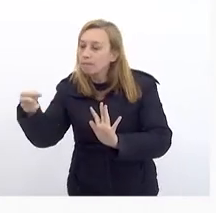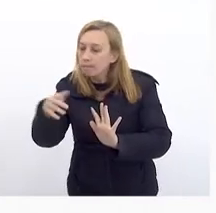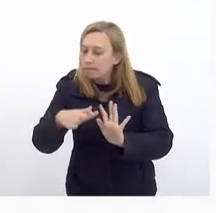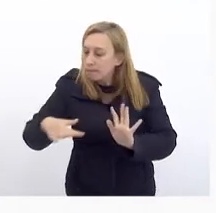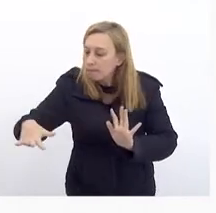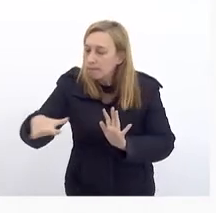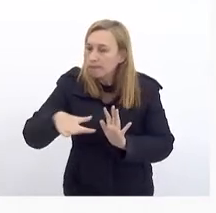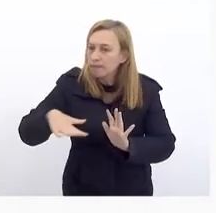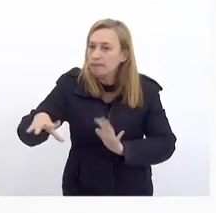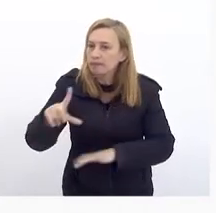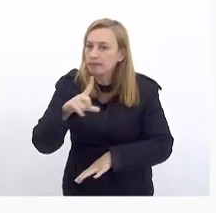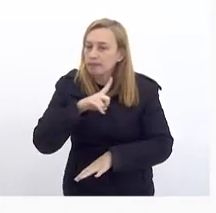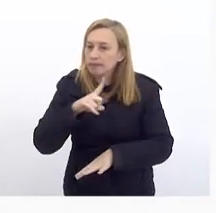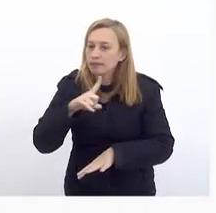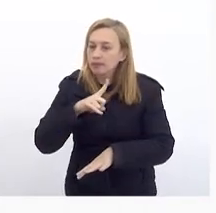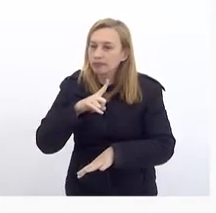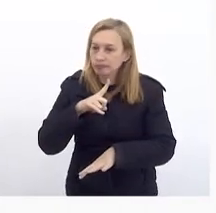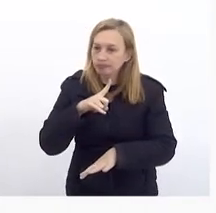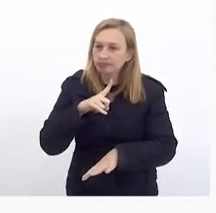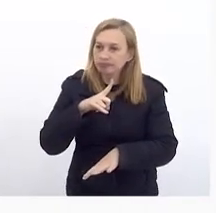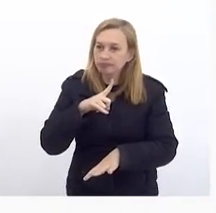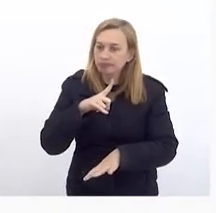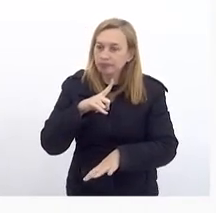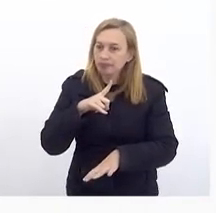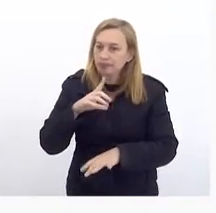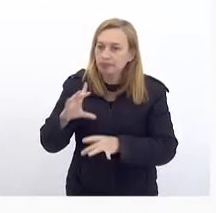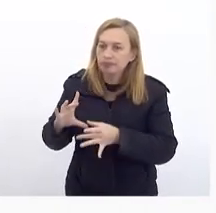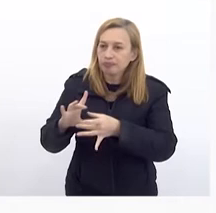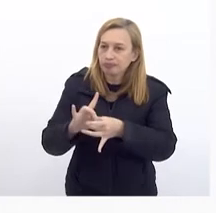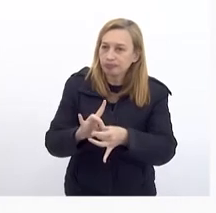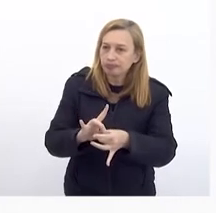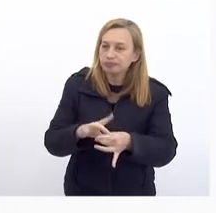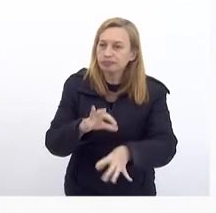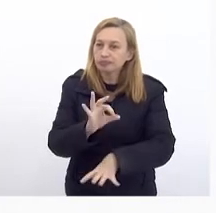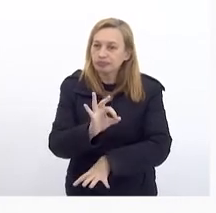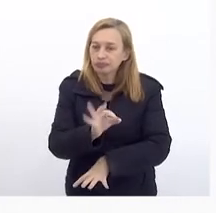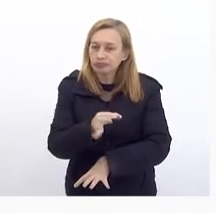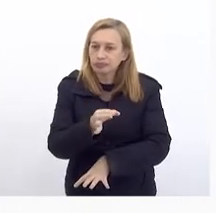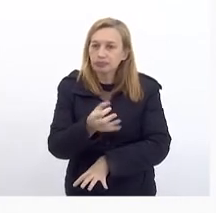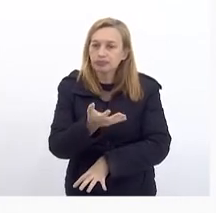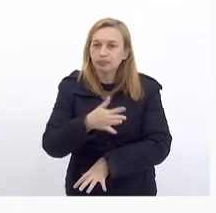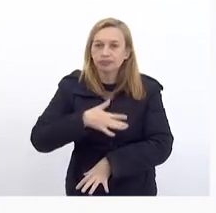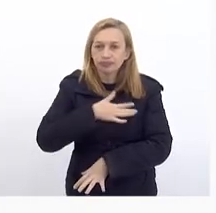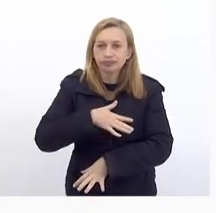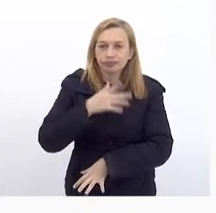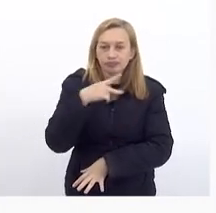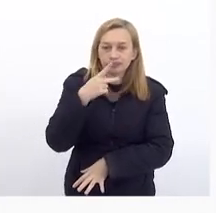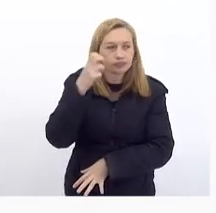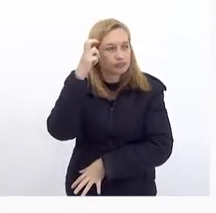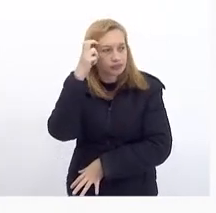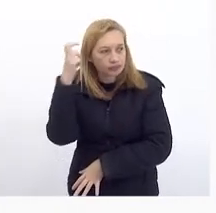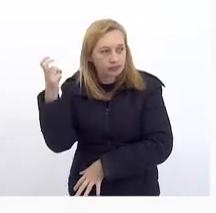Que tiveram Um incremento Bastante considerável Eu gostaria De frisar A cultura